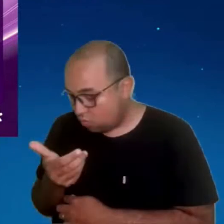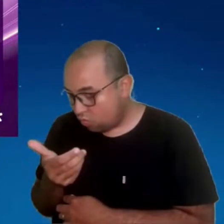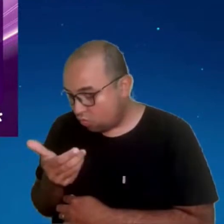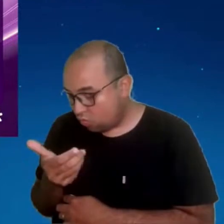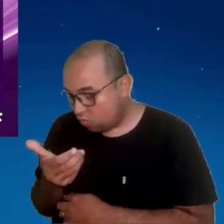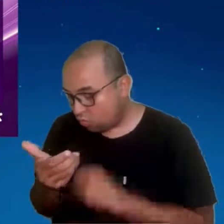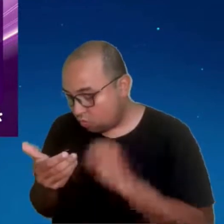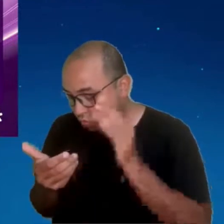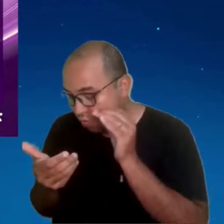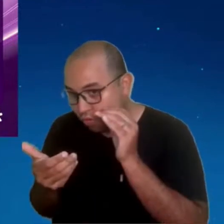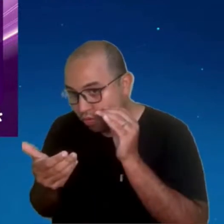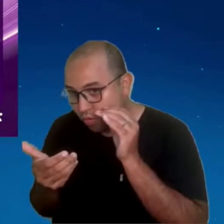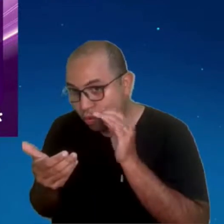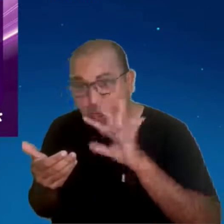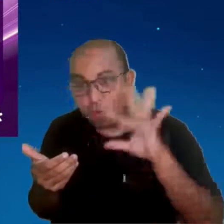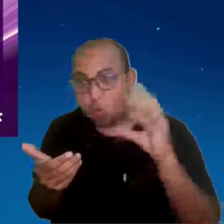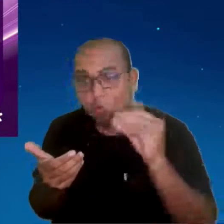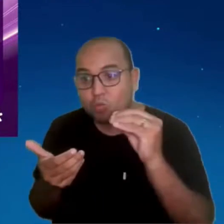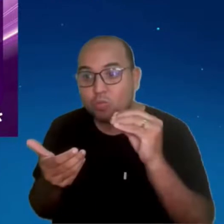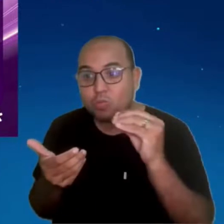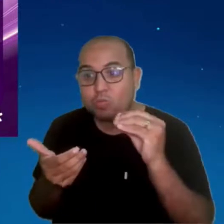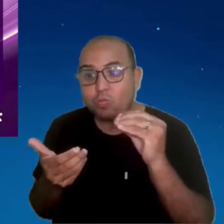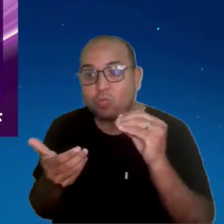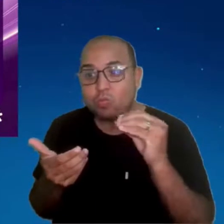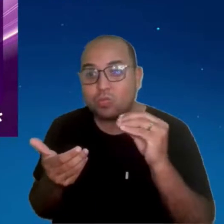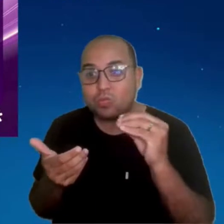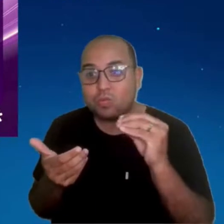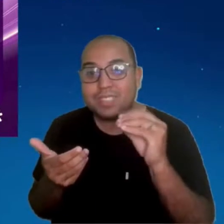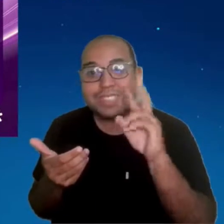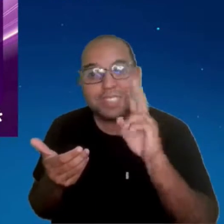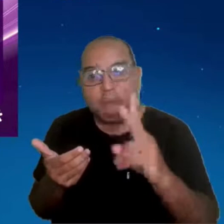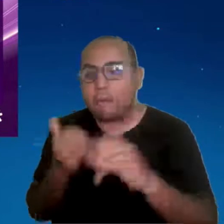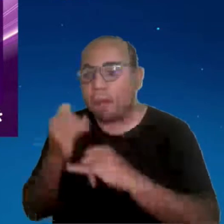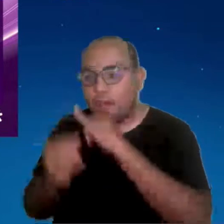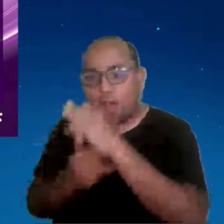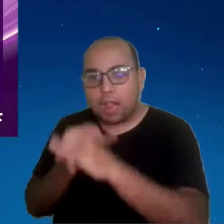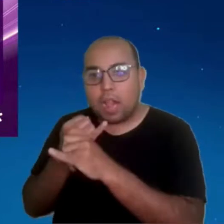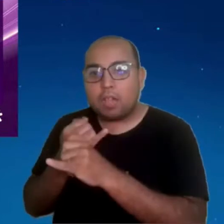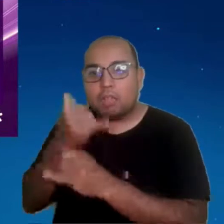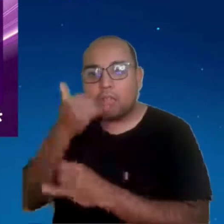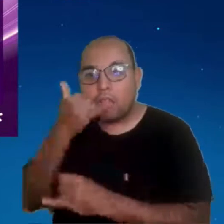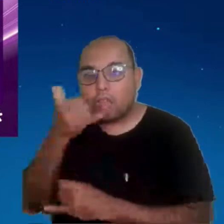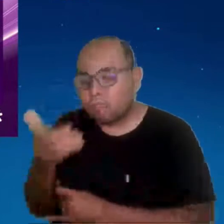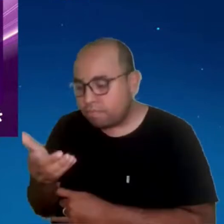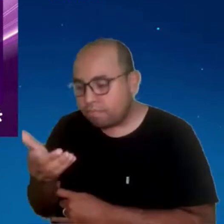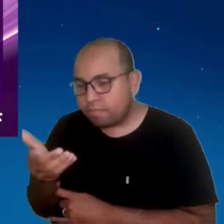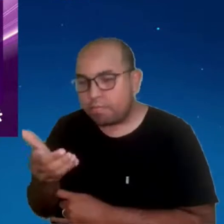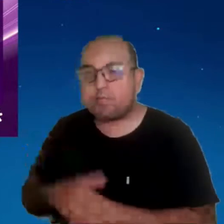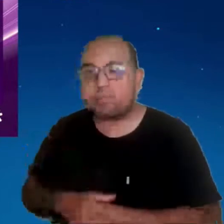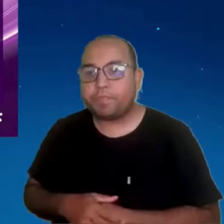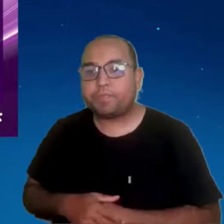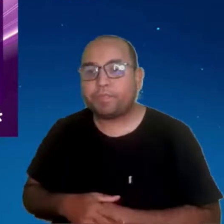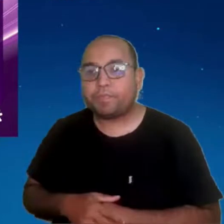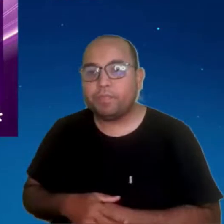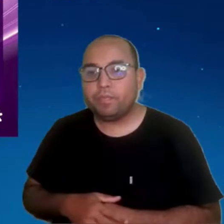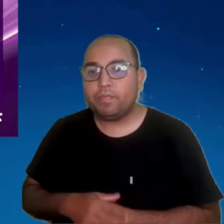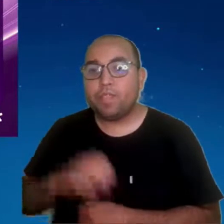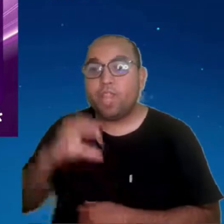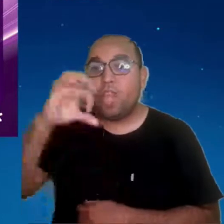curioso, não Então, as pessoas estão sempre conectadas. 9,5 milhões de transações feitas pelo PIX.